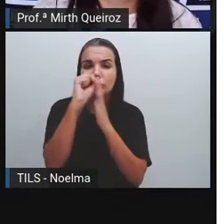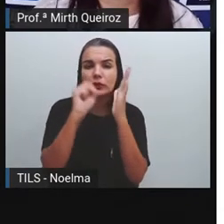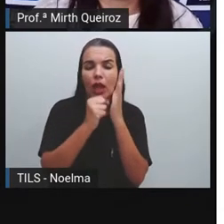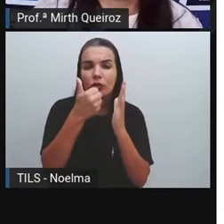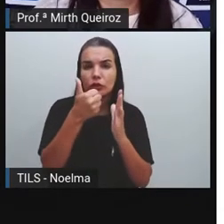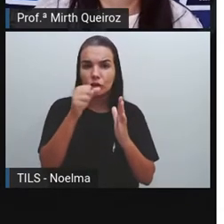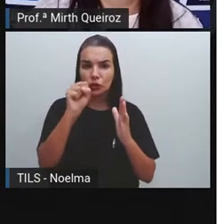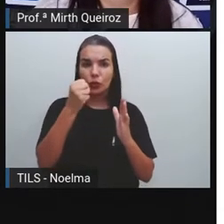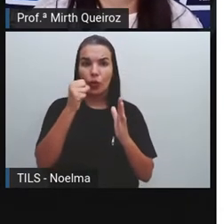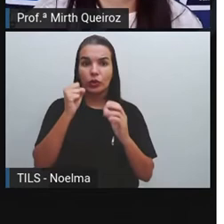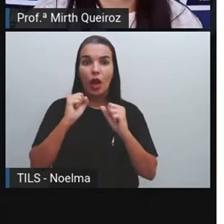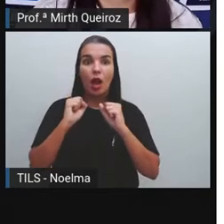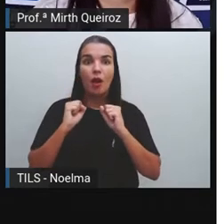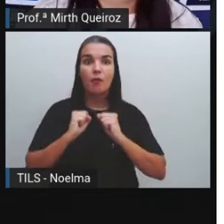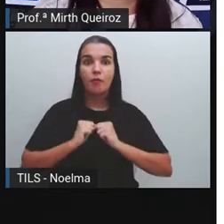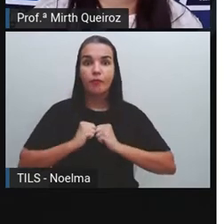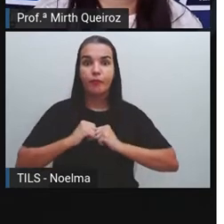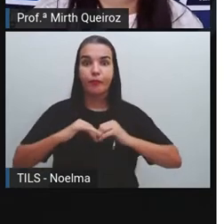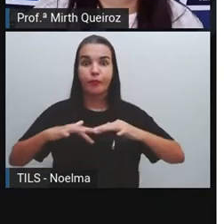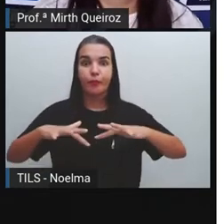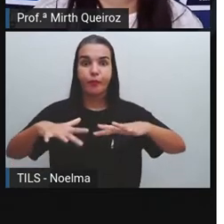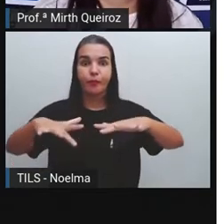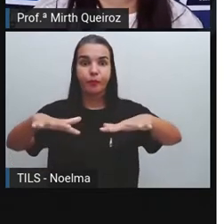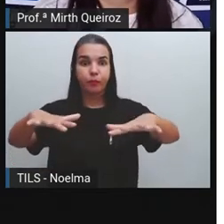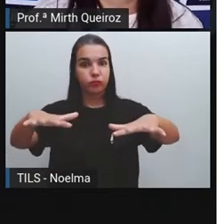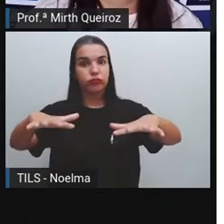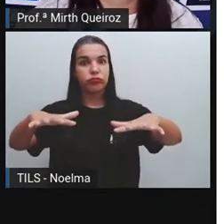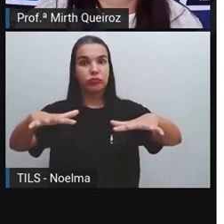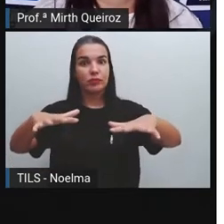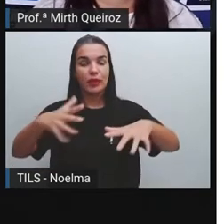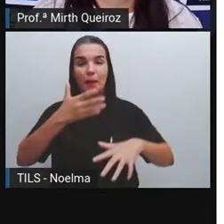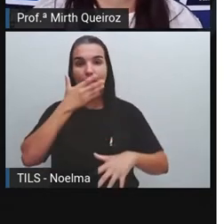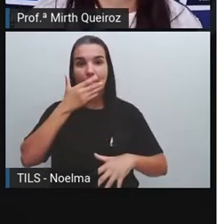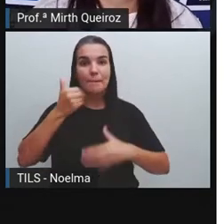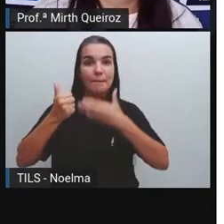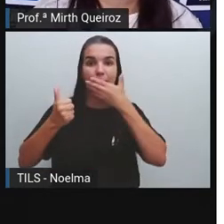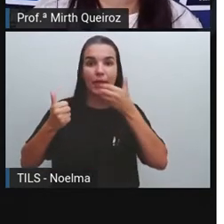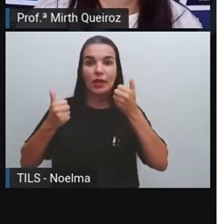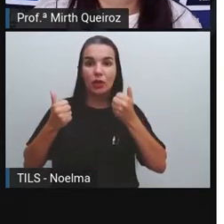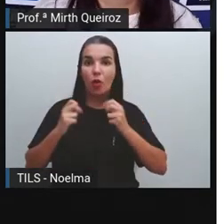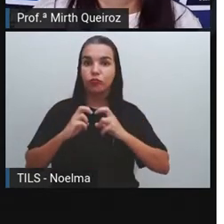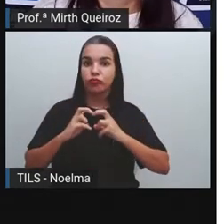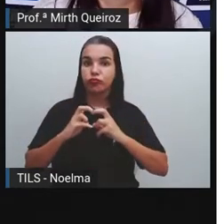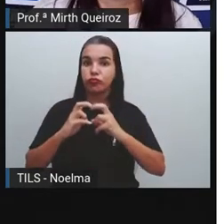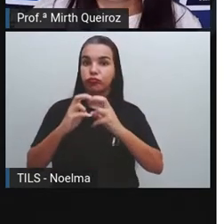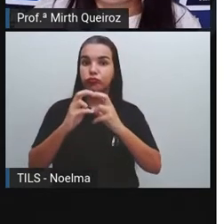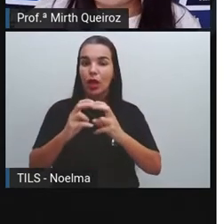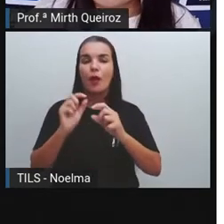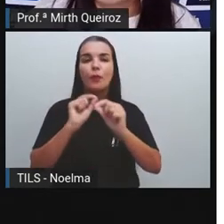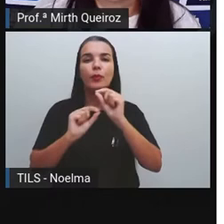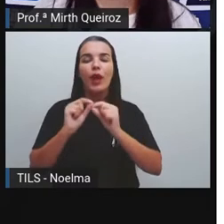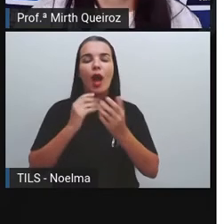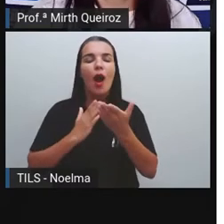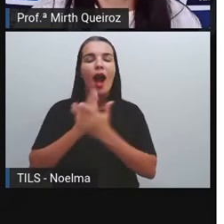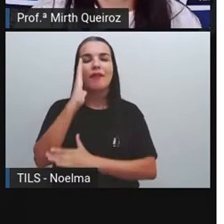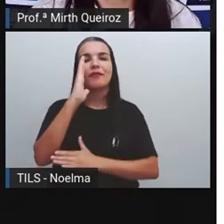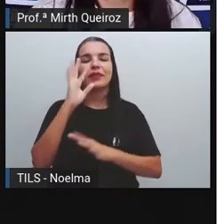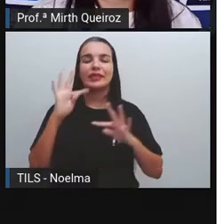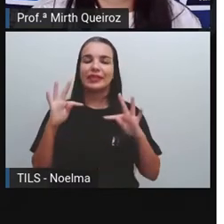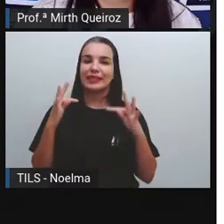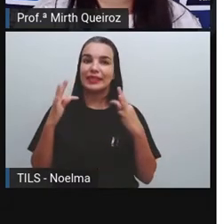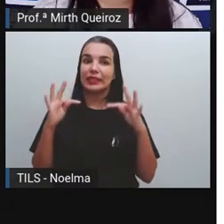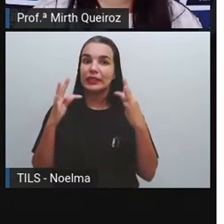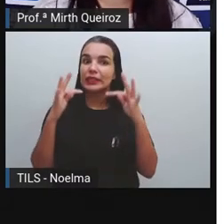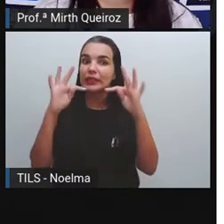expandiu a quantidade e a eficiência dos meios de transporte. Isso devido a quê? Devido